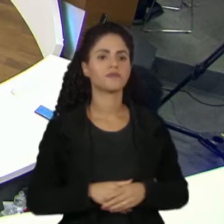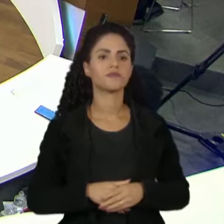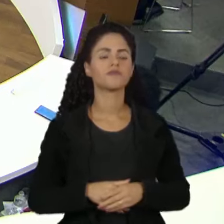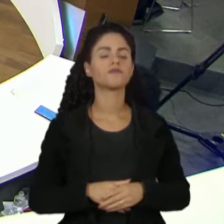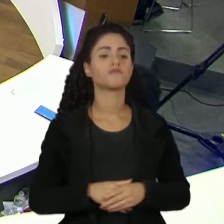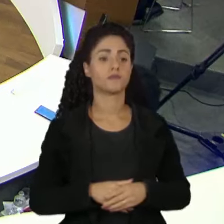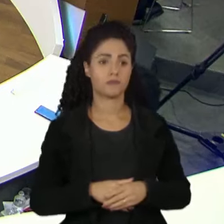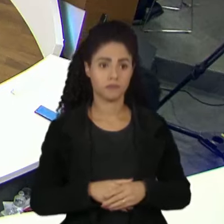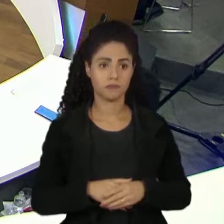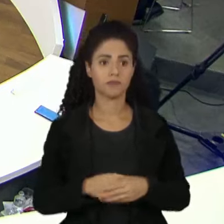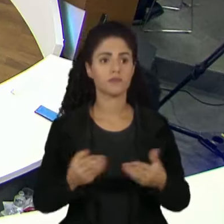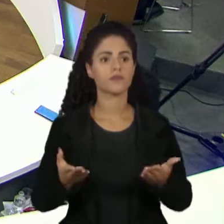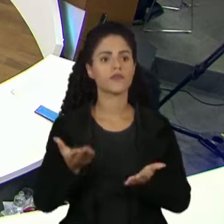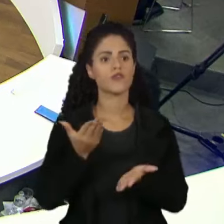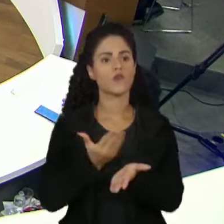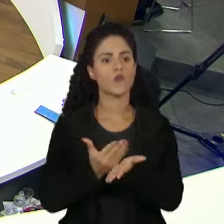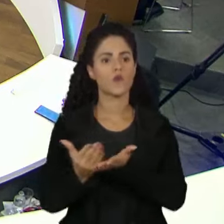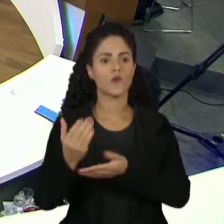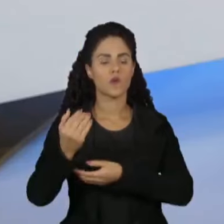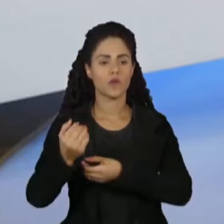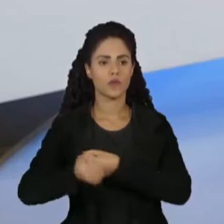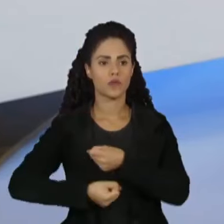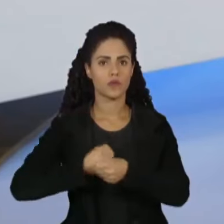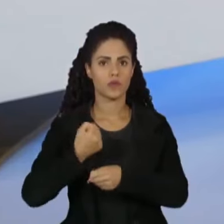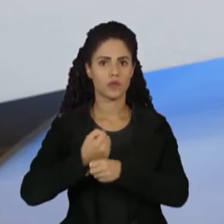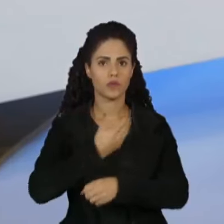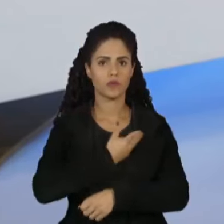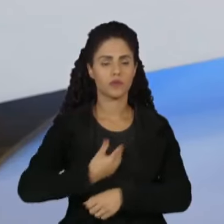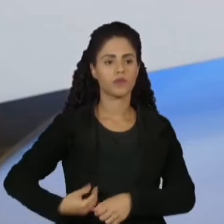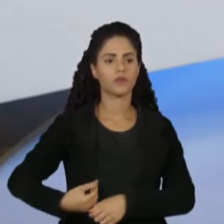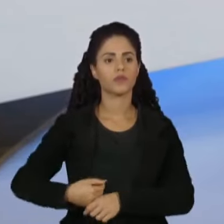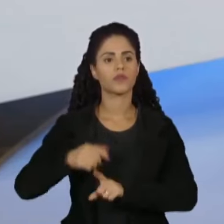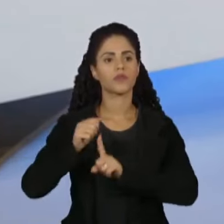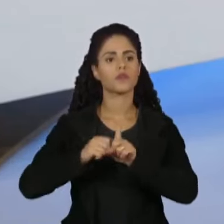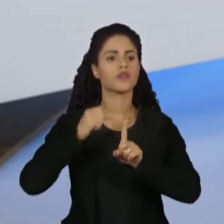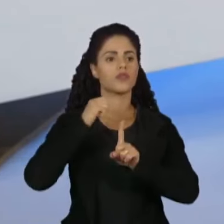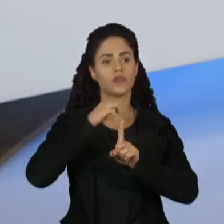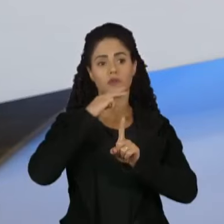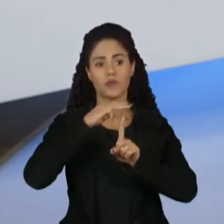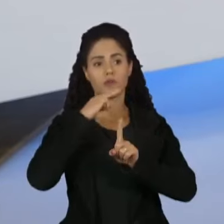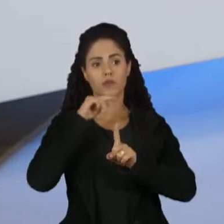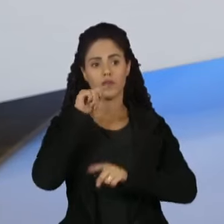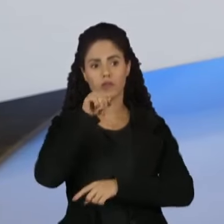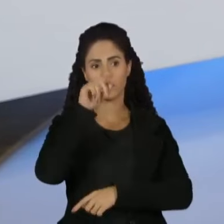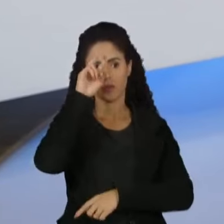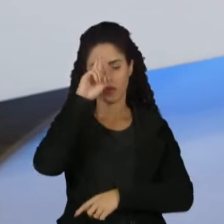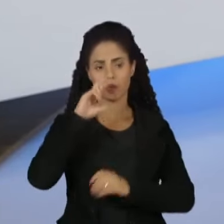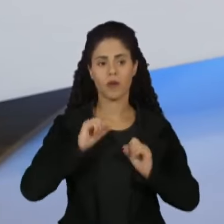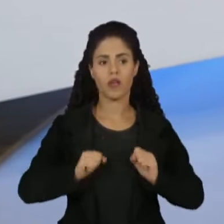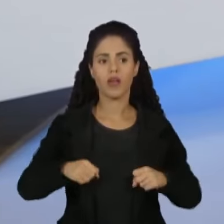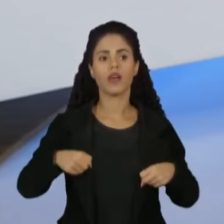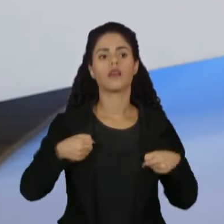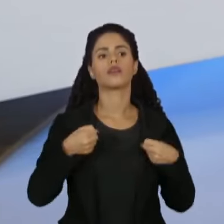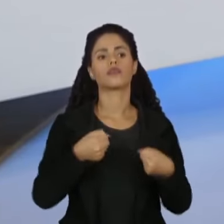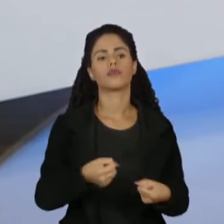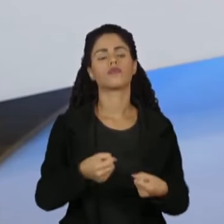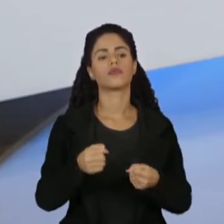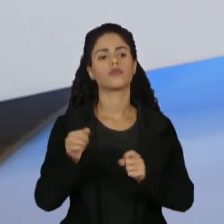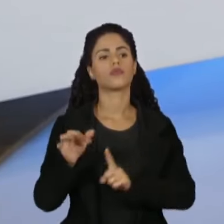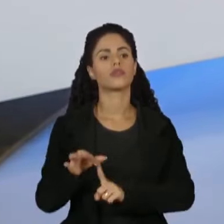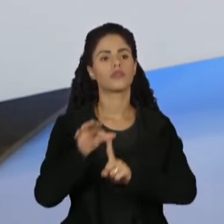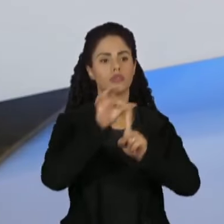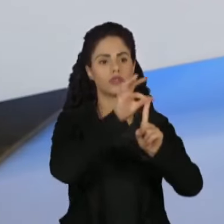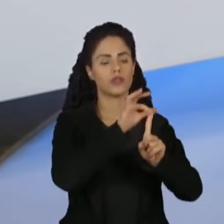Presidente, praticamente no início do governo, a lei por março de 2023, o senhor defendeu a indicação